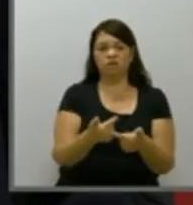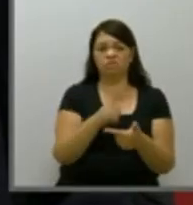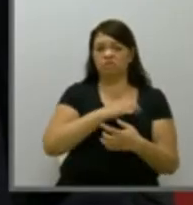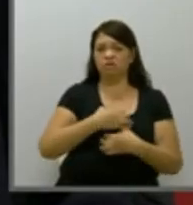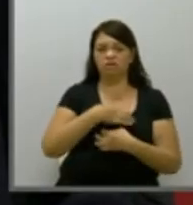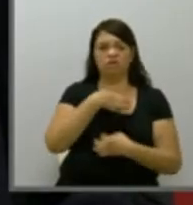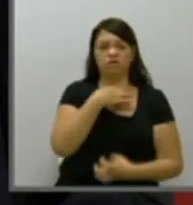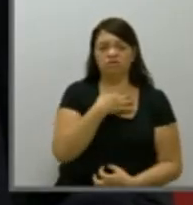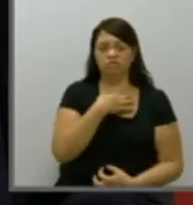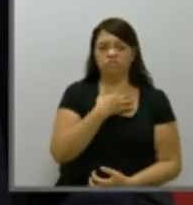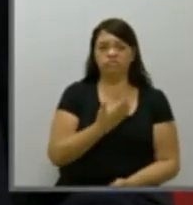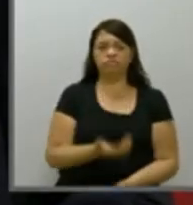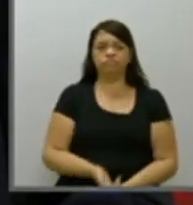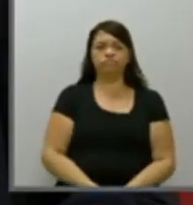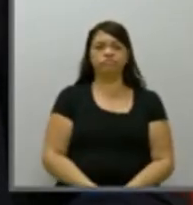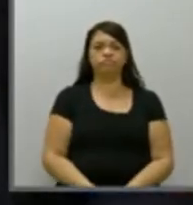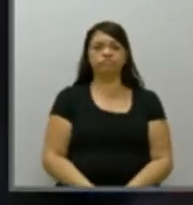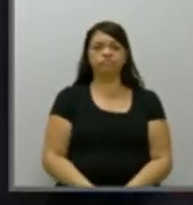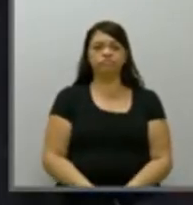Candidato.